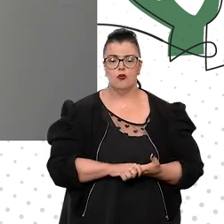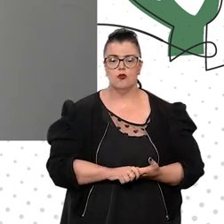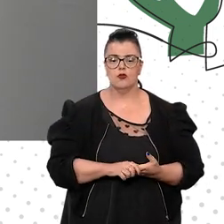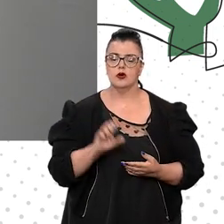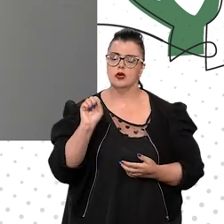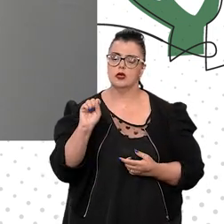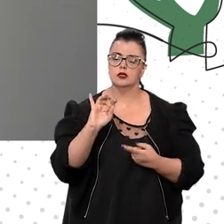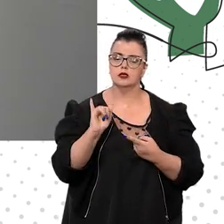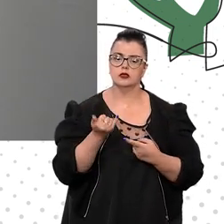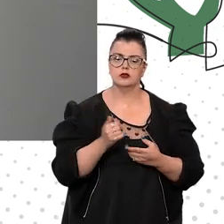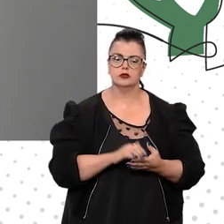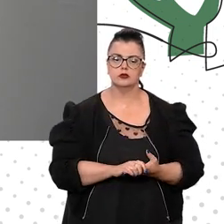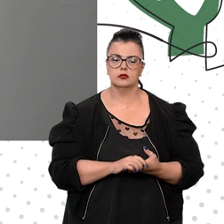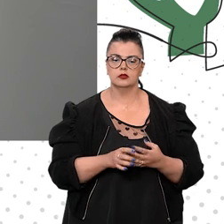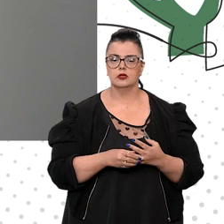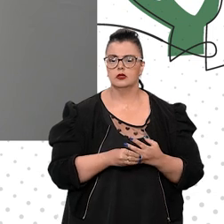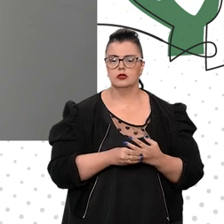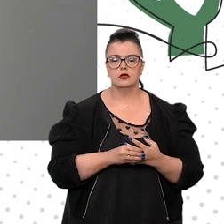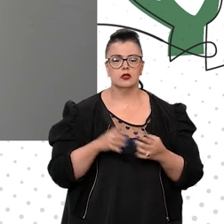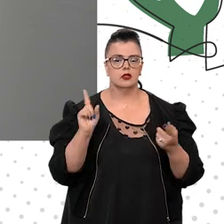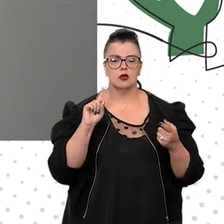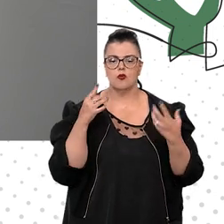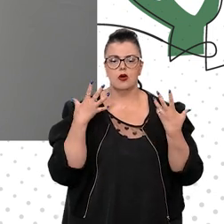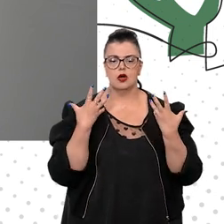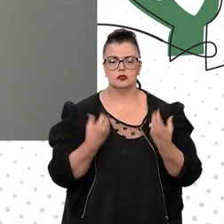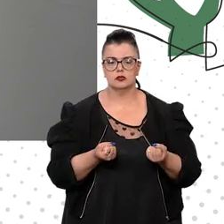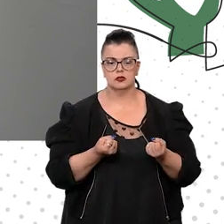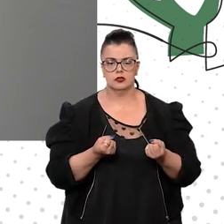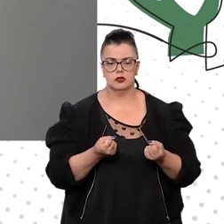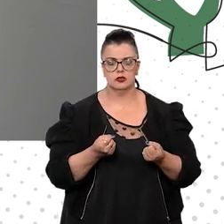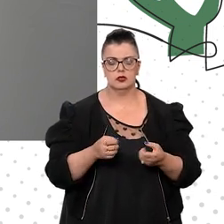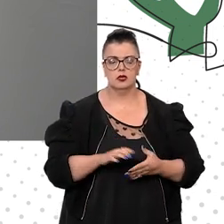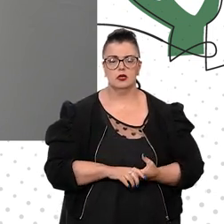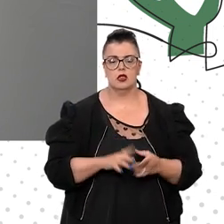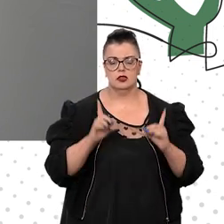só não é condescendente com a deficiência moral.